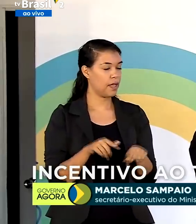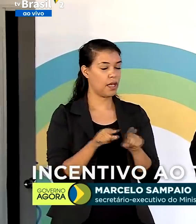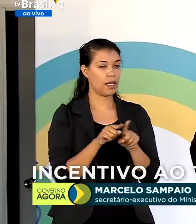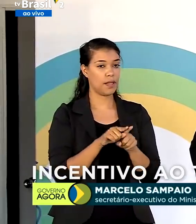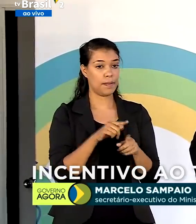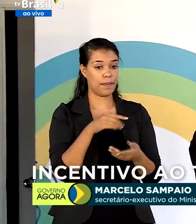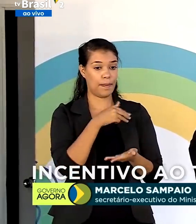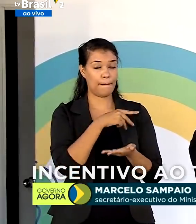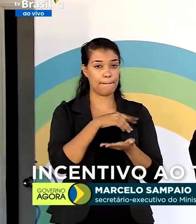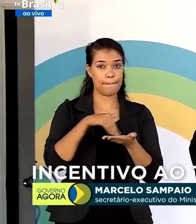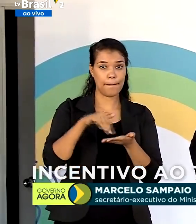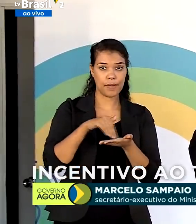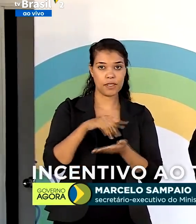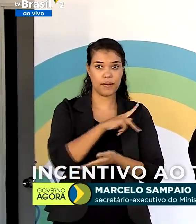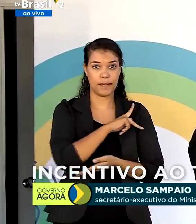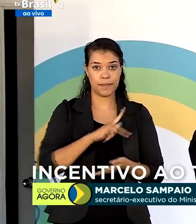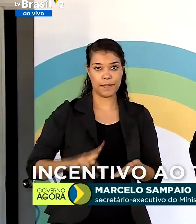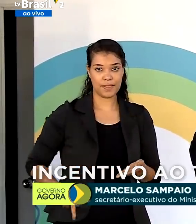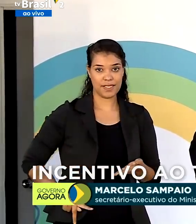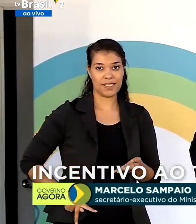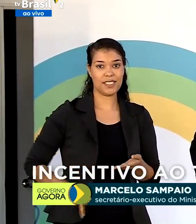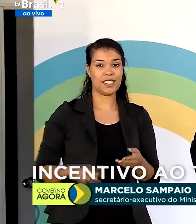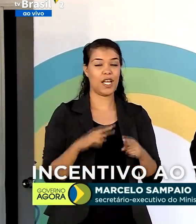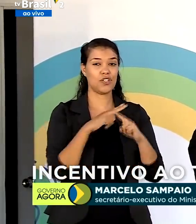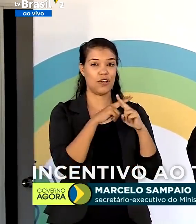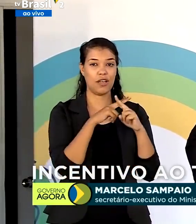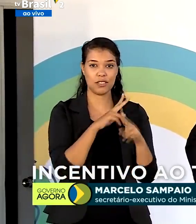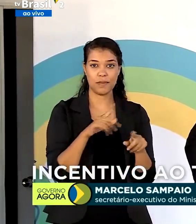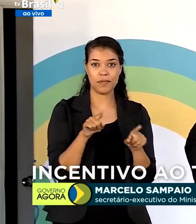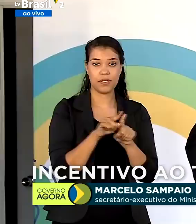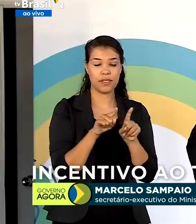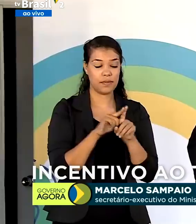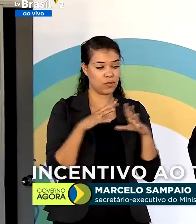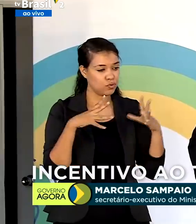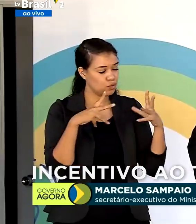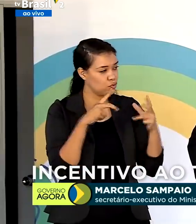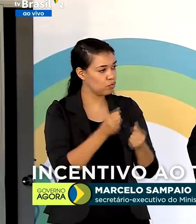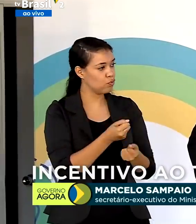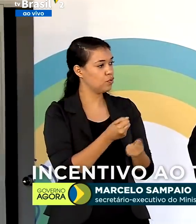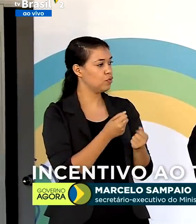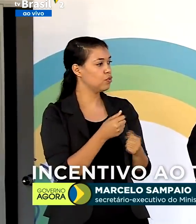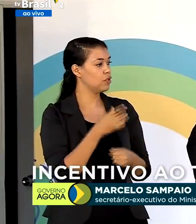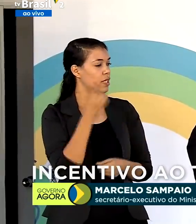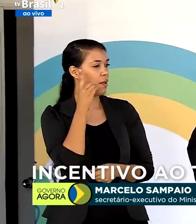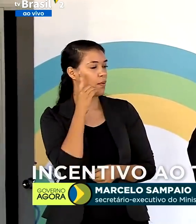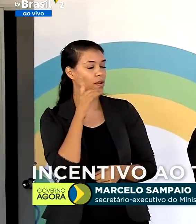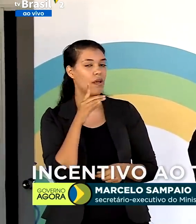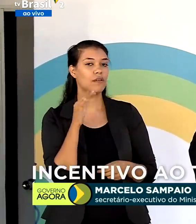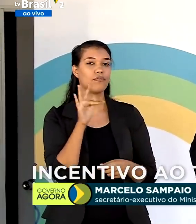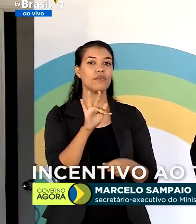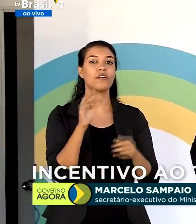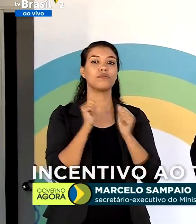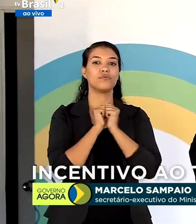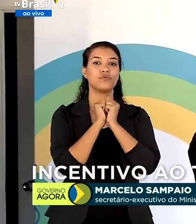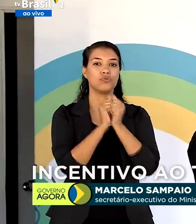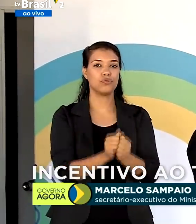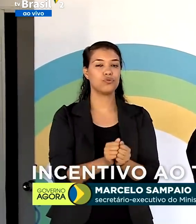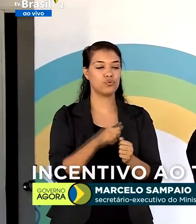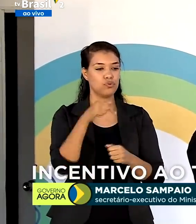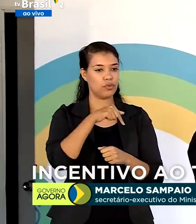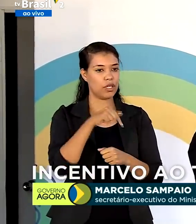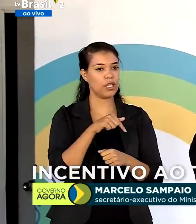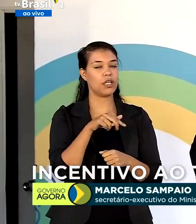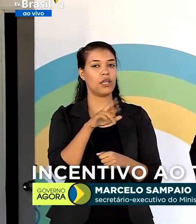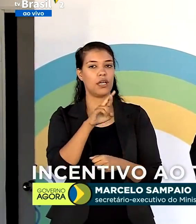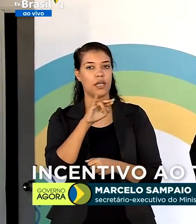presidente da Caixa Econômica, que está nos quatro cantos do país, do Pedro e todos os demais. E os nossos deputados também aqui, na pessoa do Ricardo Barros,